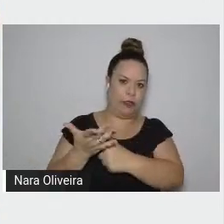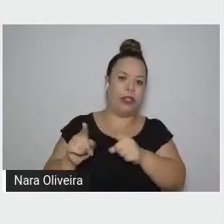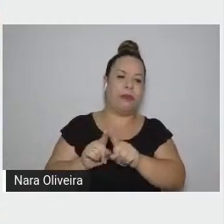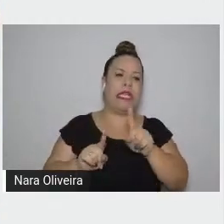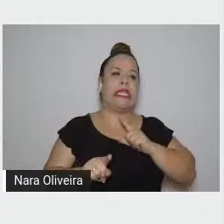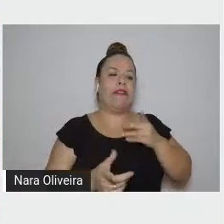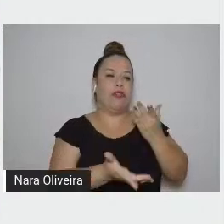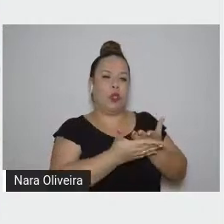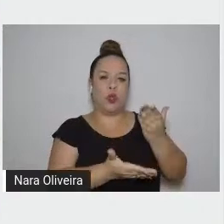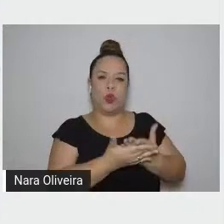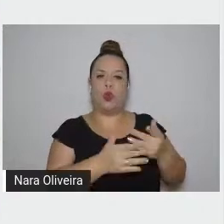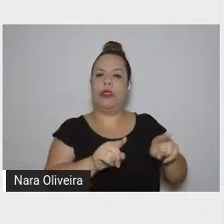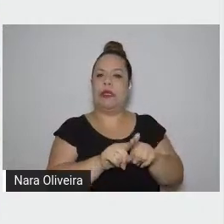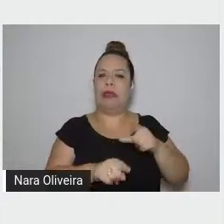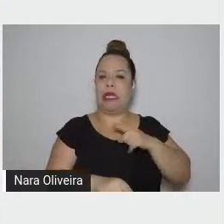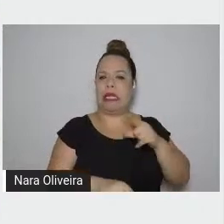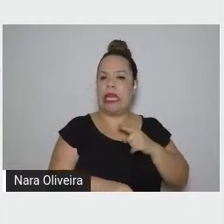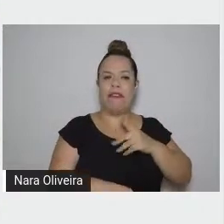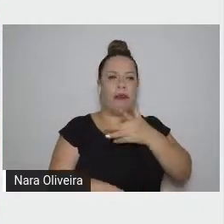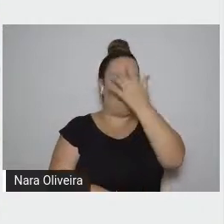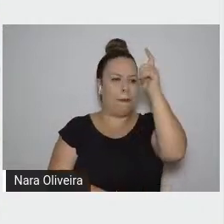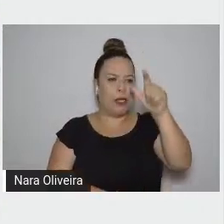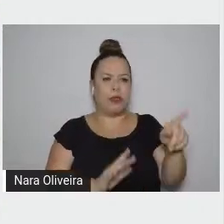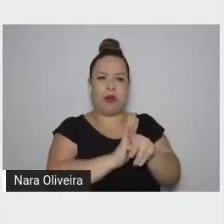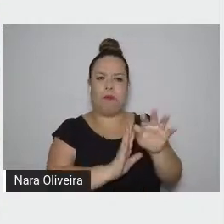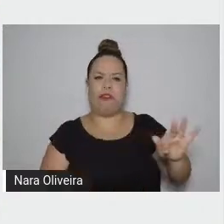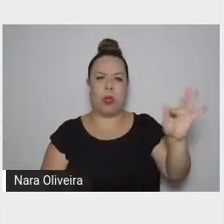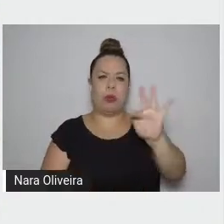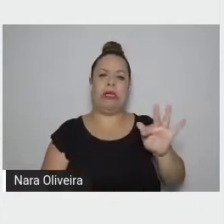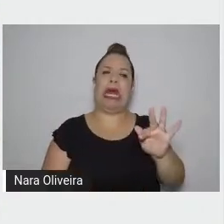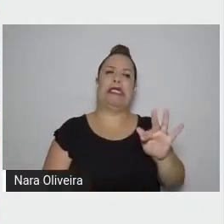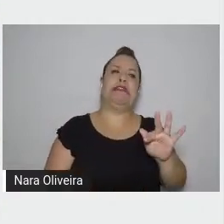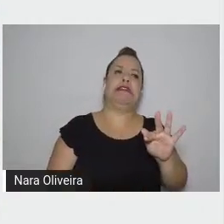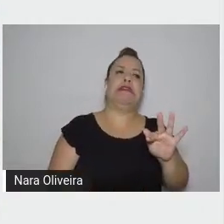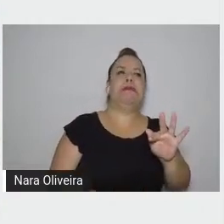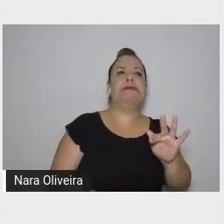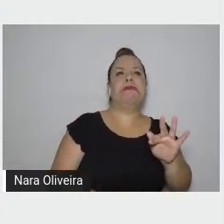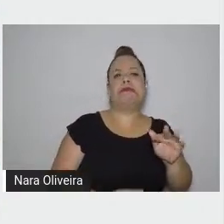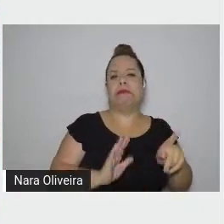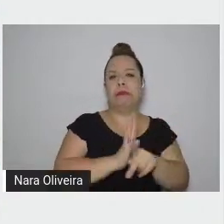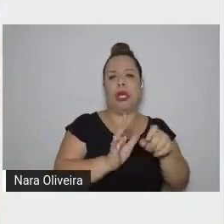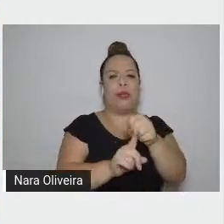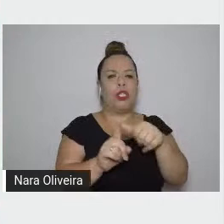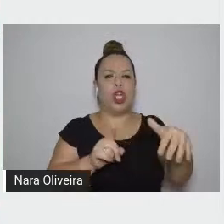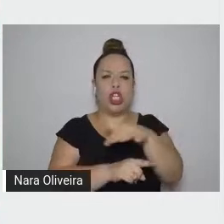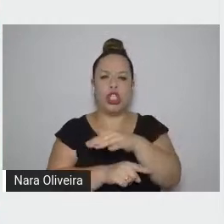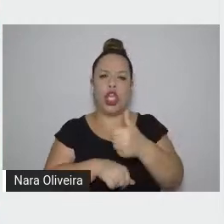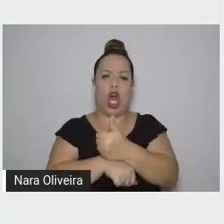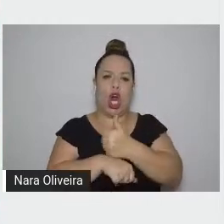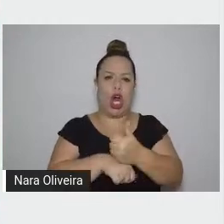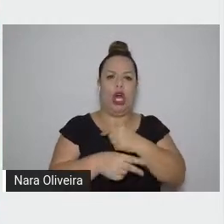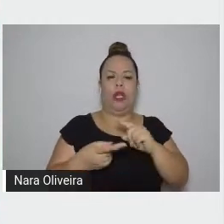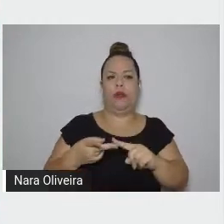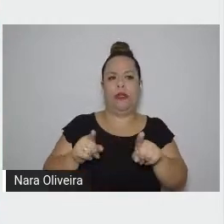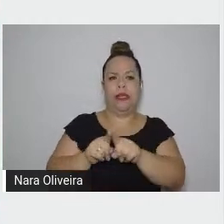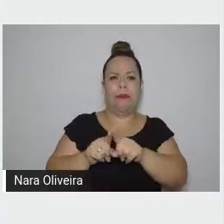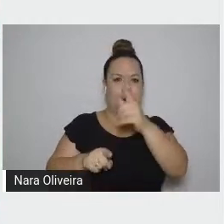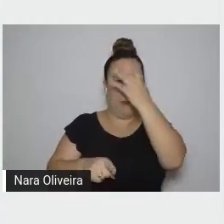em sociólogos, em economistas, em historiadores,